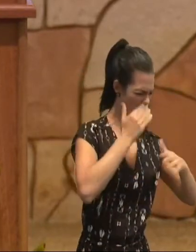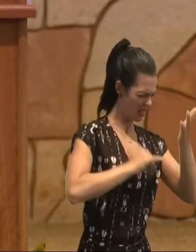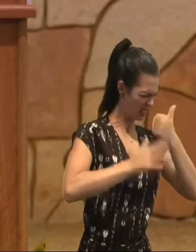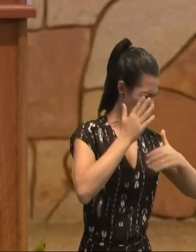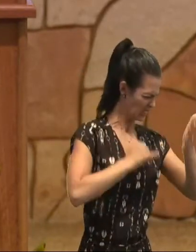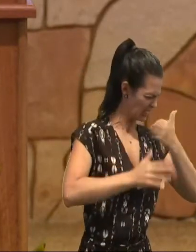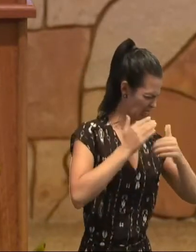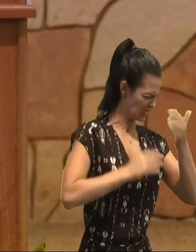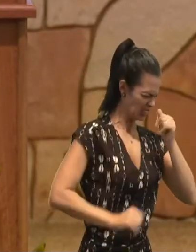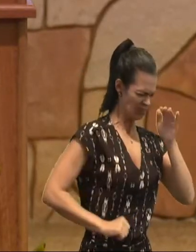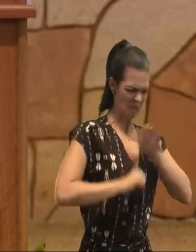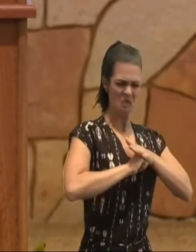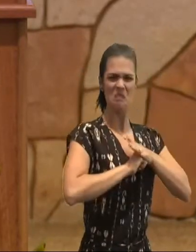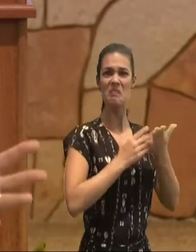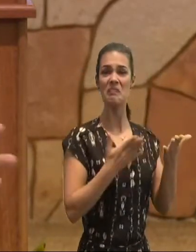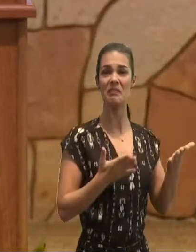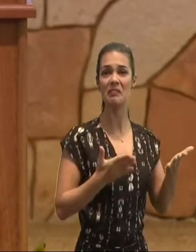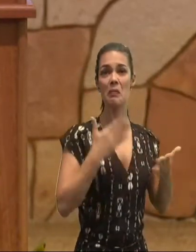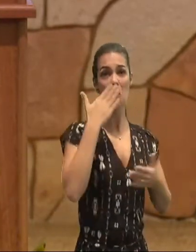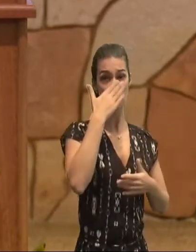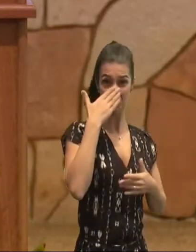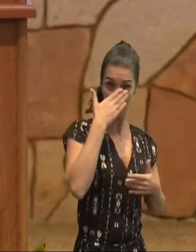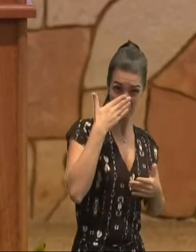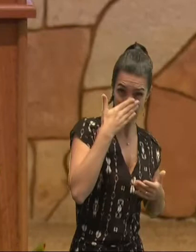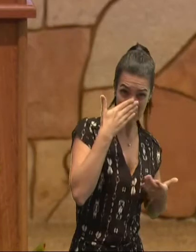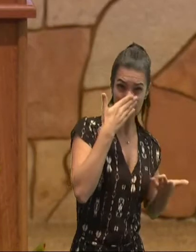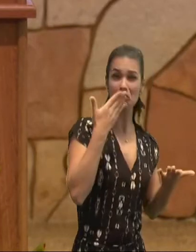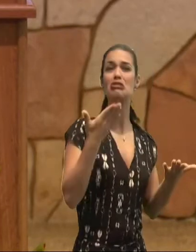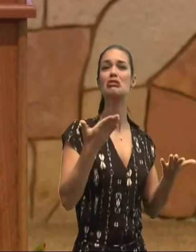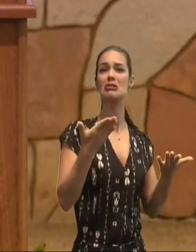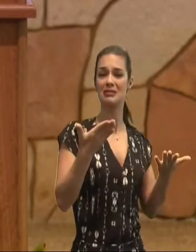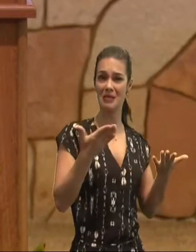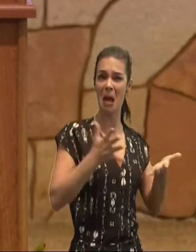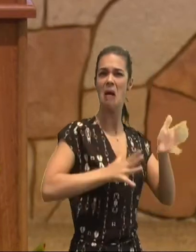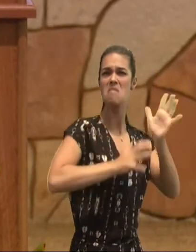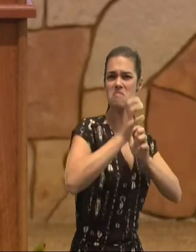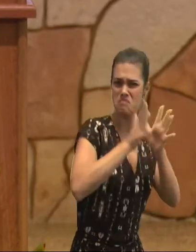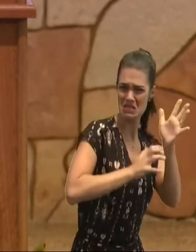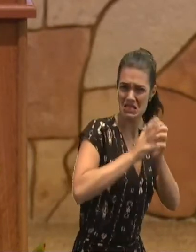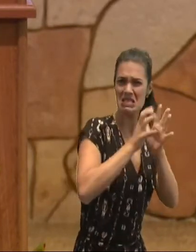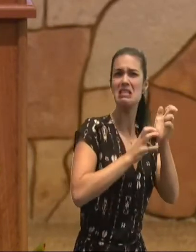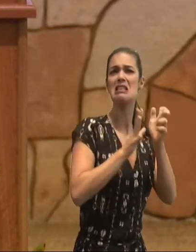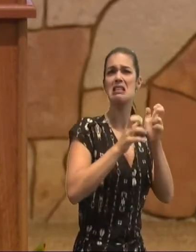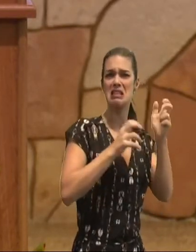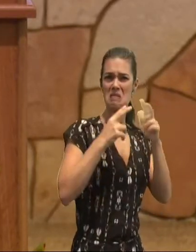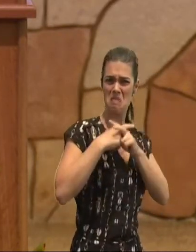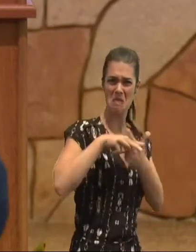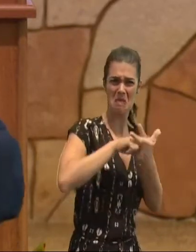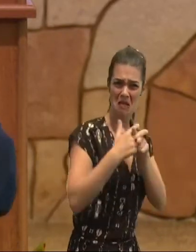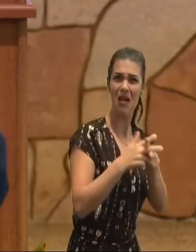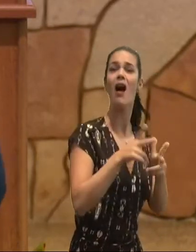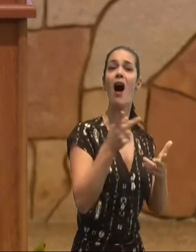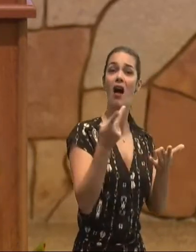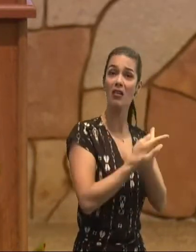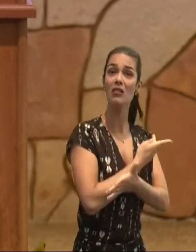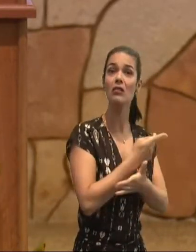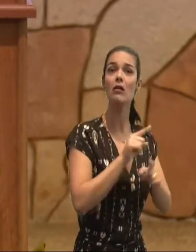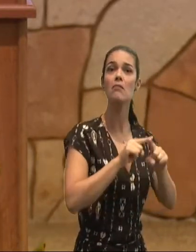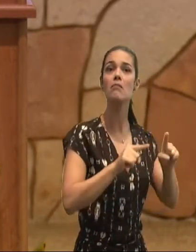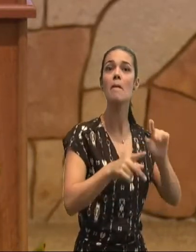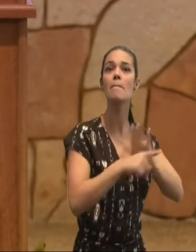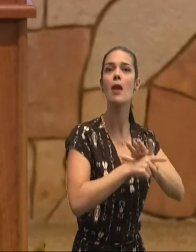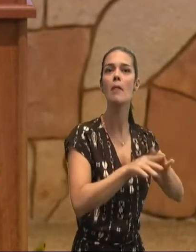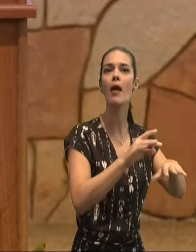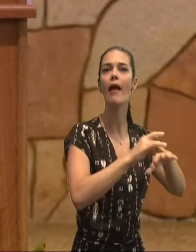bebedice, chocarrice, como Paulo, fala também, aos efésios, e todas, essas obras, eram obras, da carne,